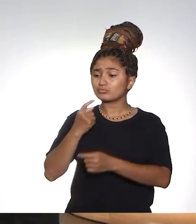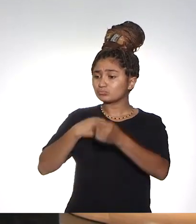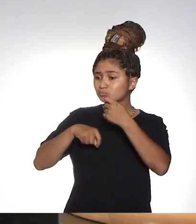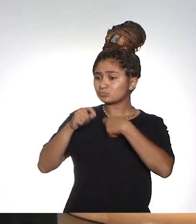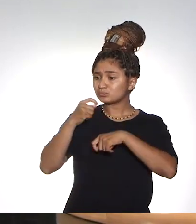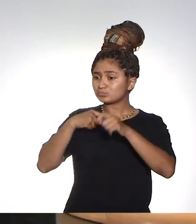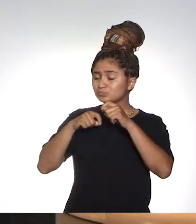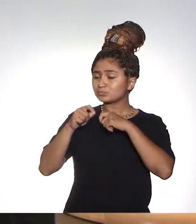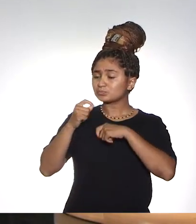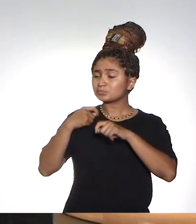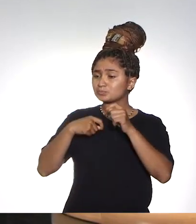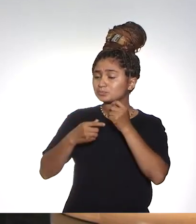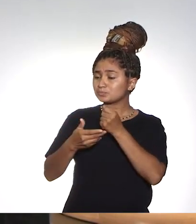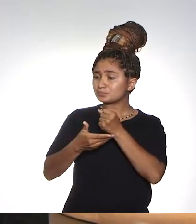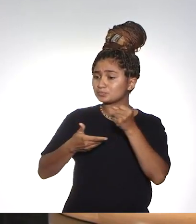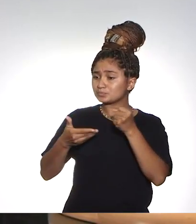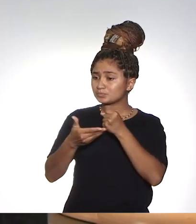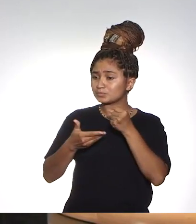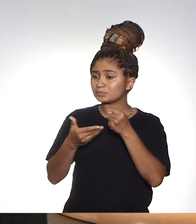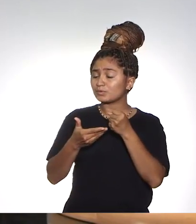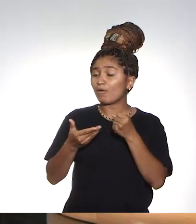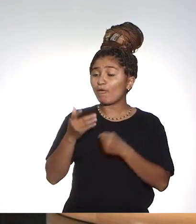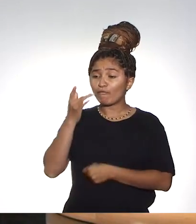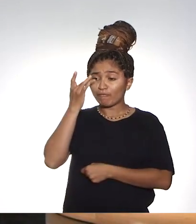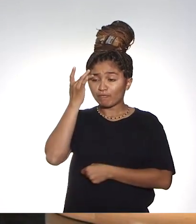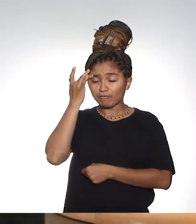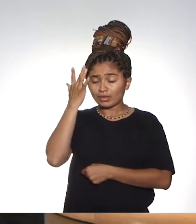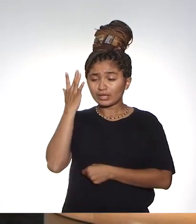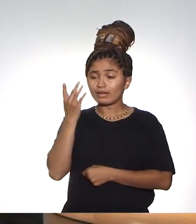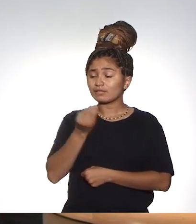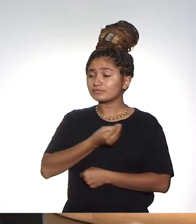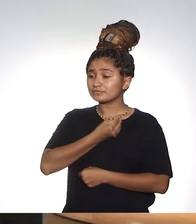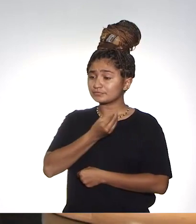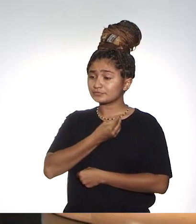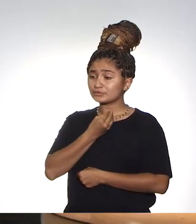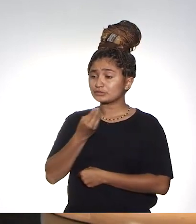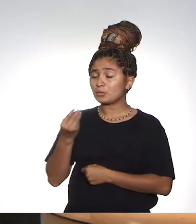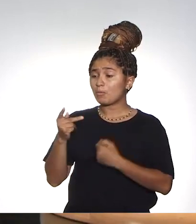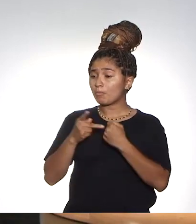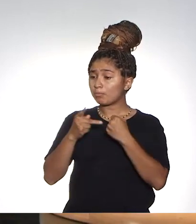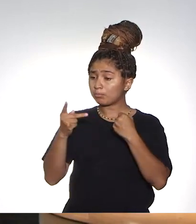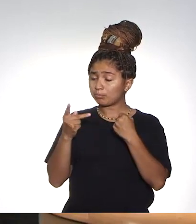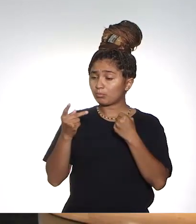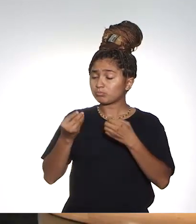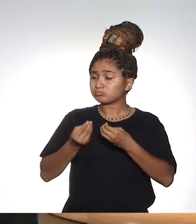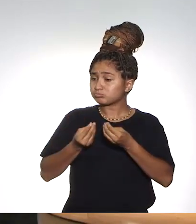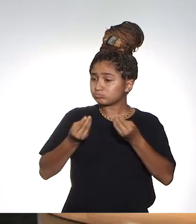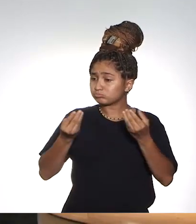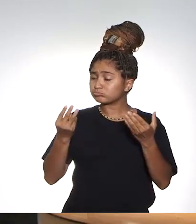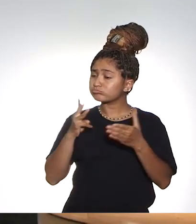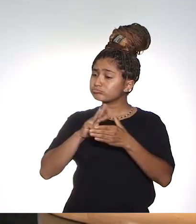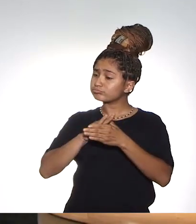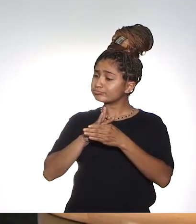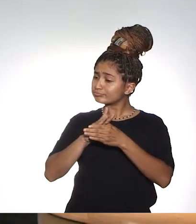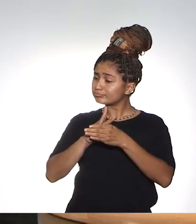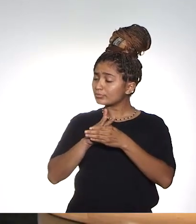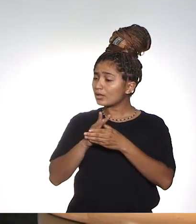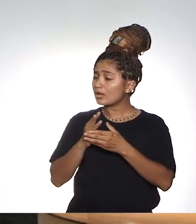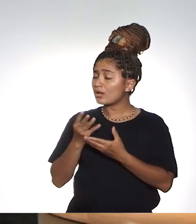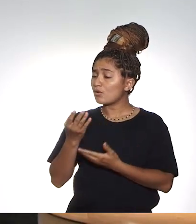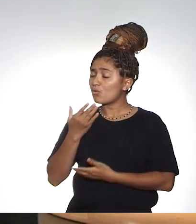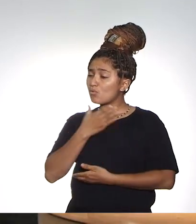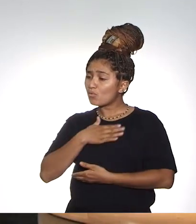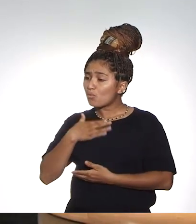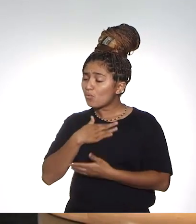alterações na matriz orçamentária, que irão facilitar a vida dos programas de pós-graduação ofertados na UFRR. Então, eu gostaria,